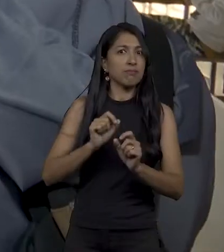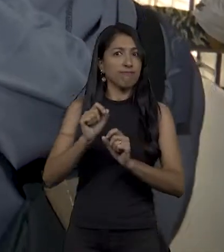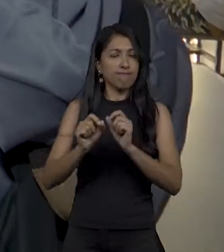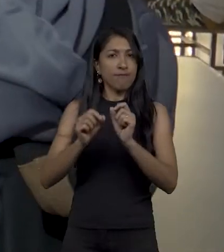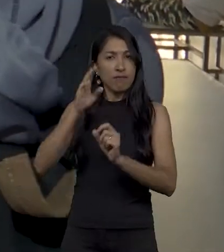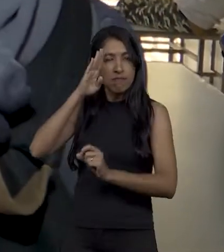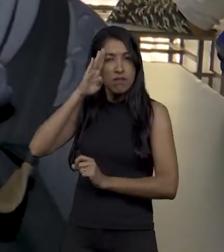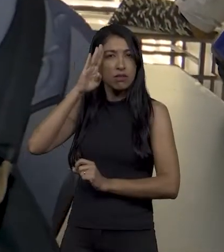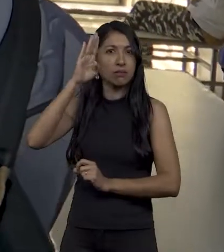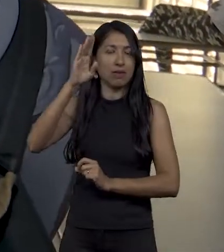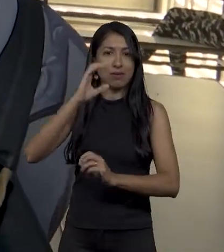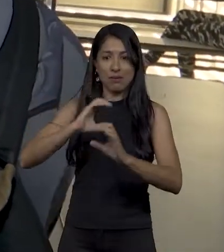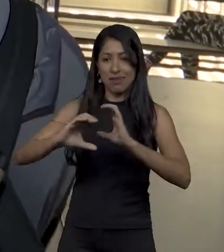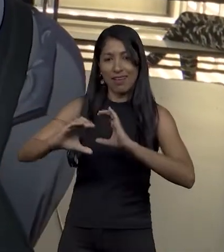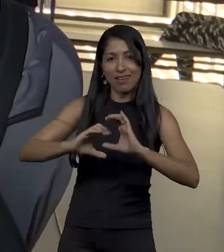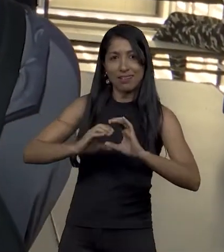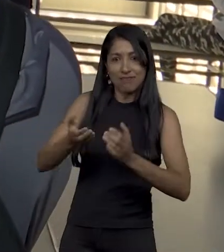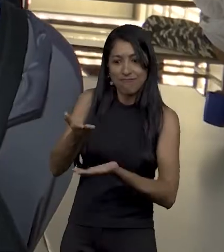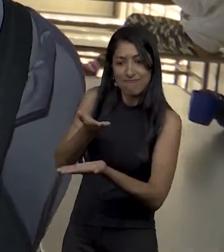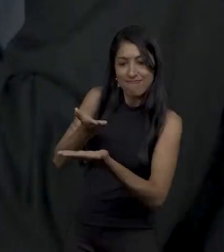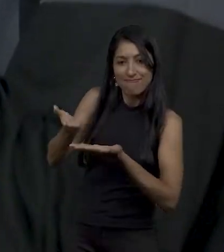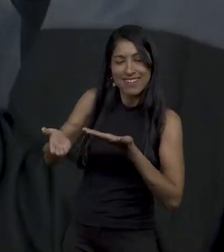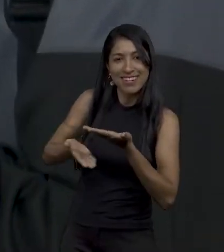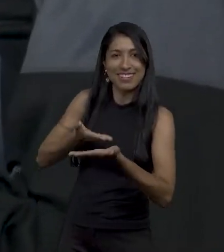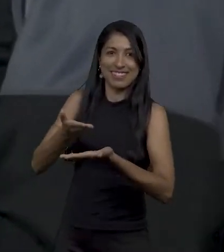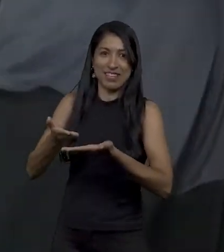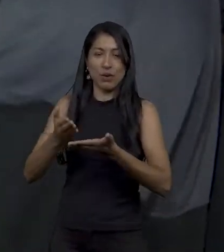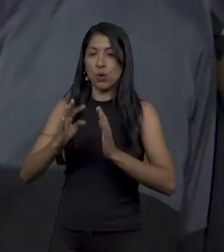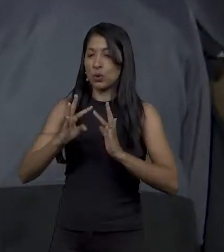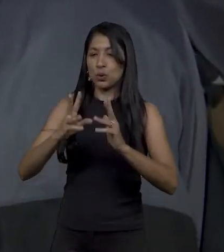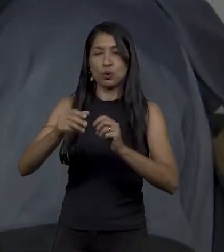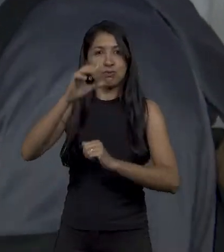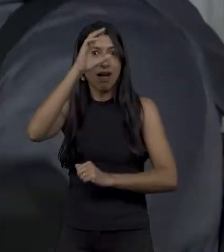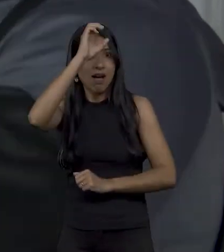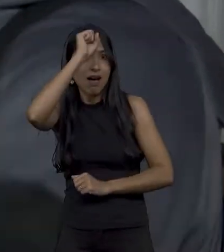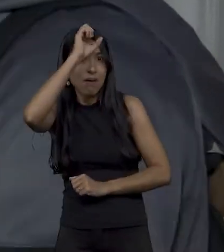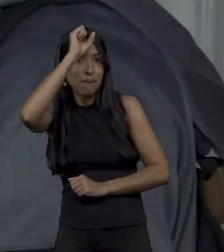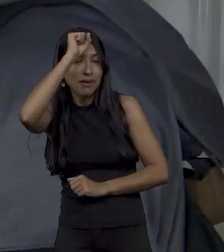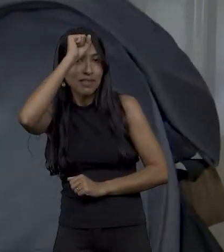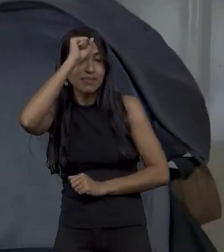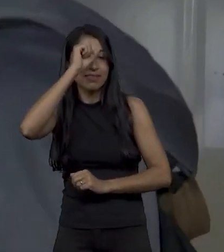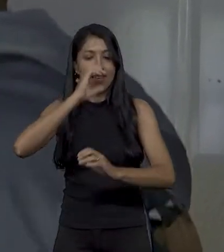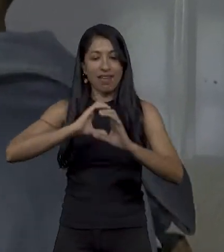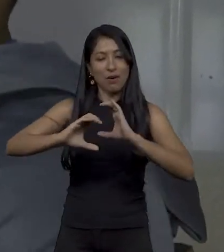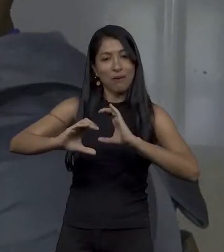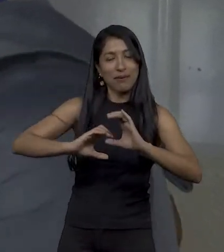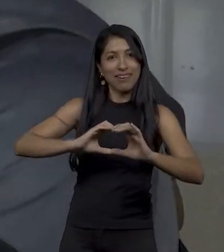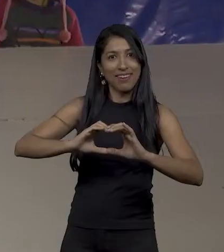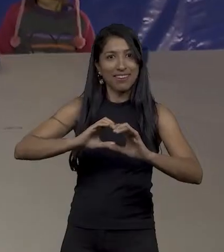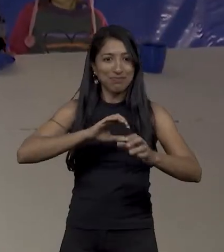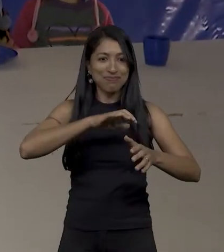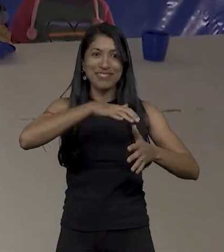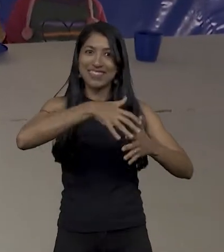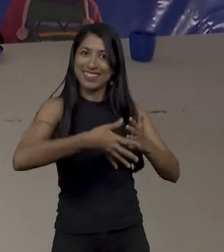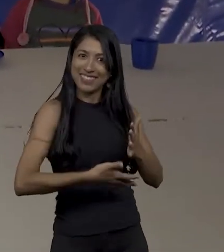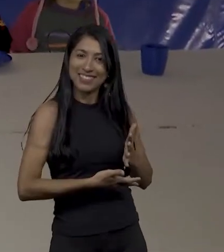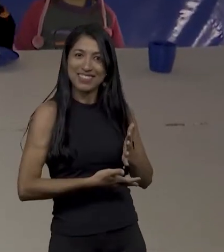é a principal forma de comunicação. Todos aprendem e se comunicam em libras.